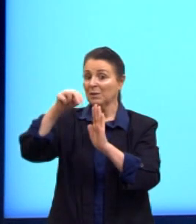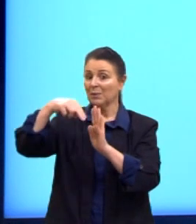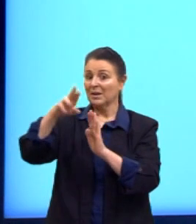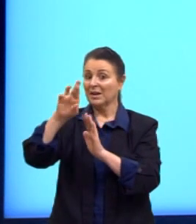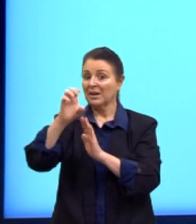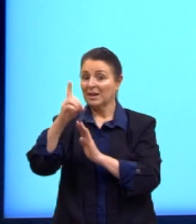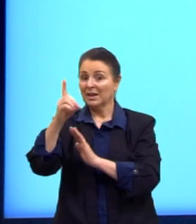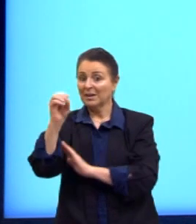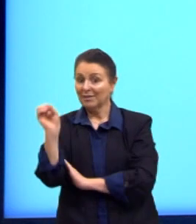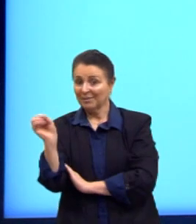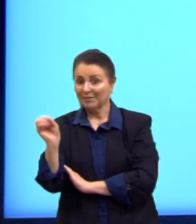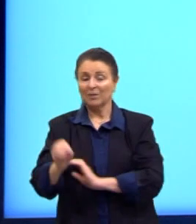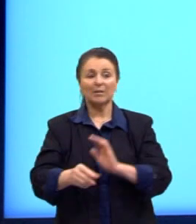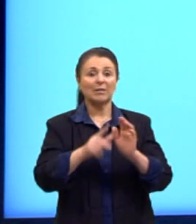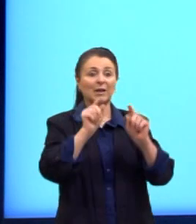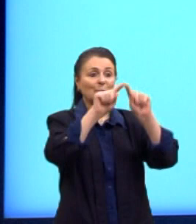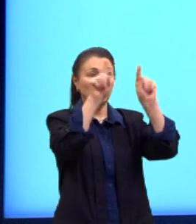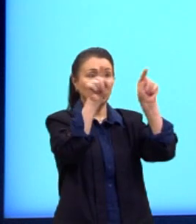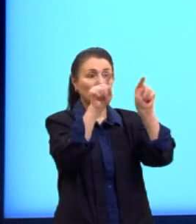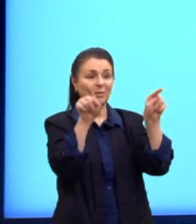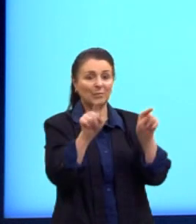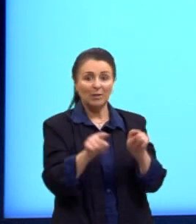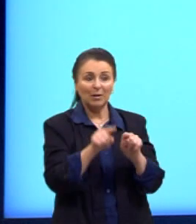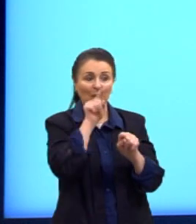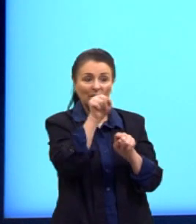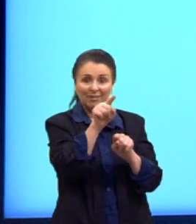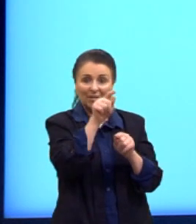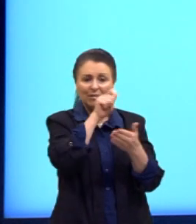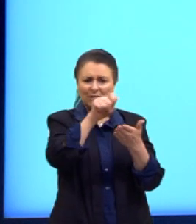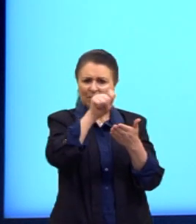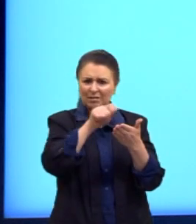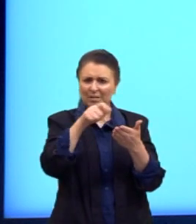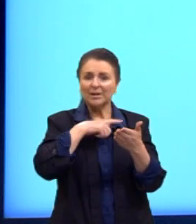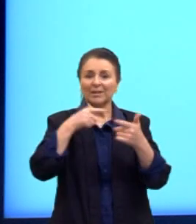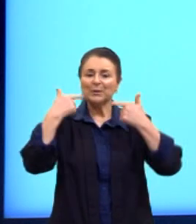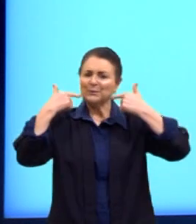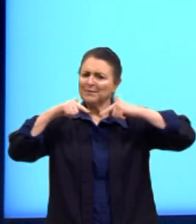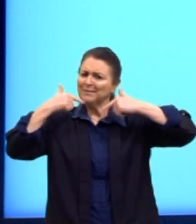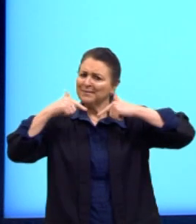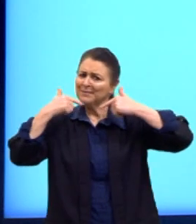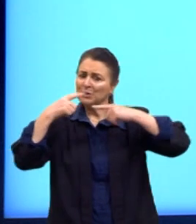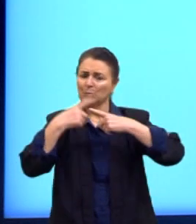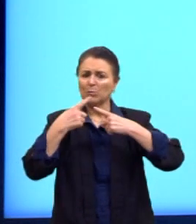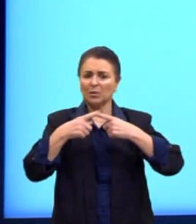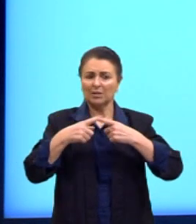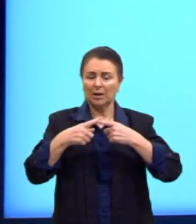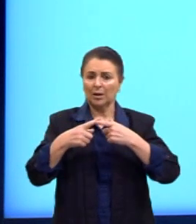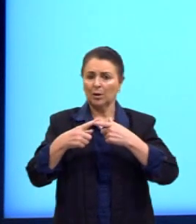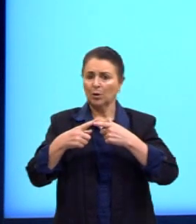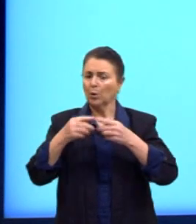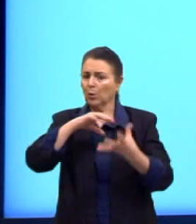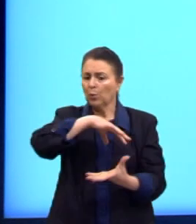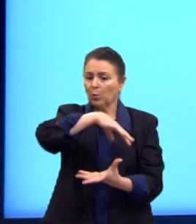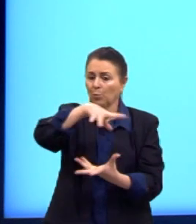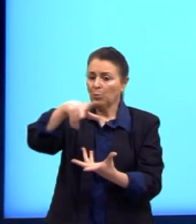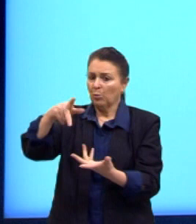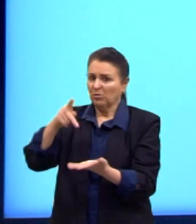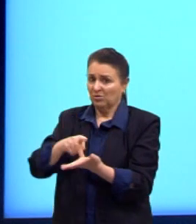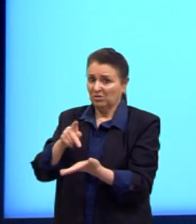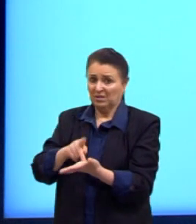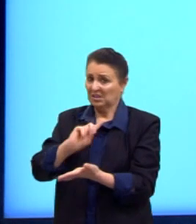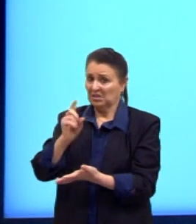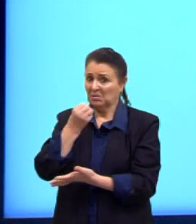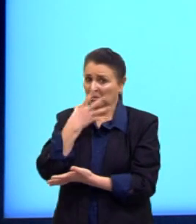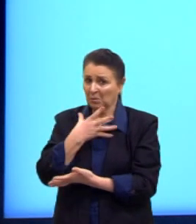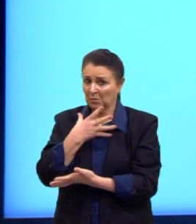os balões de diálogo. E a gente tem, além do humor, porque ela dizer que o original é um desastre e que ele só é